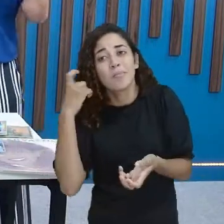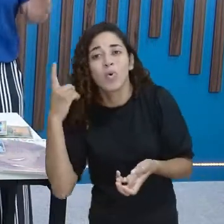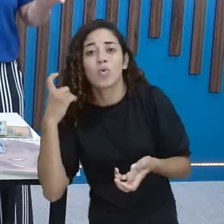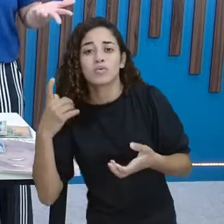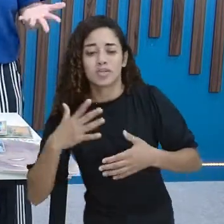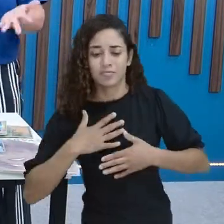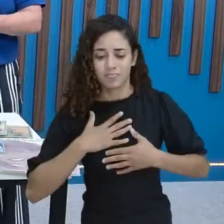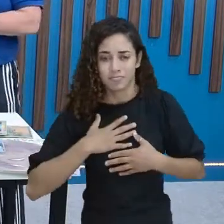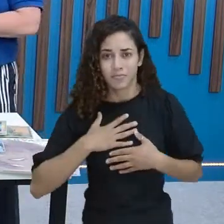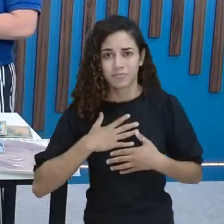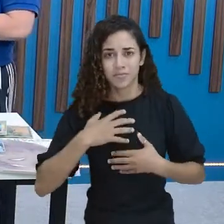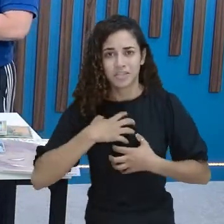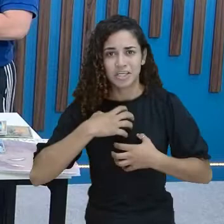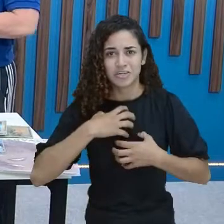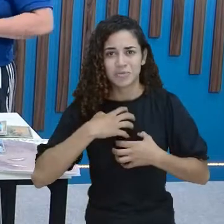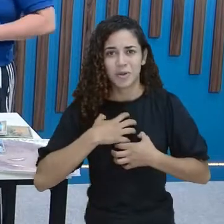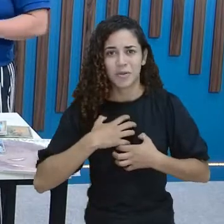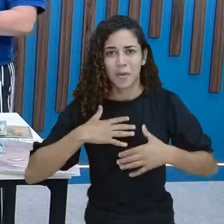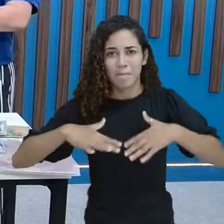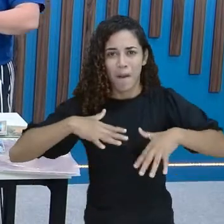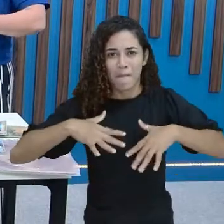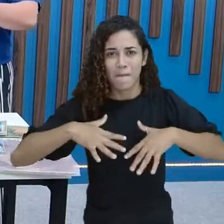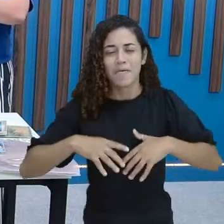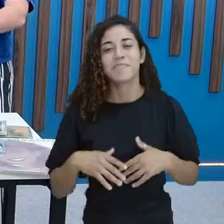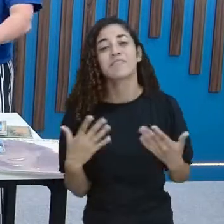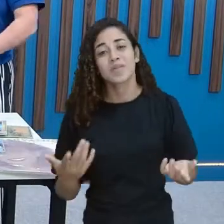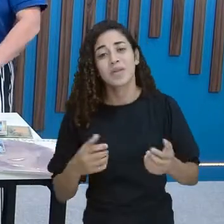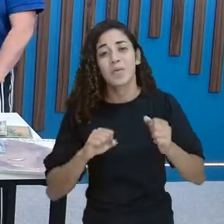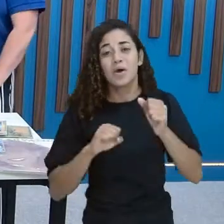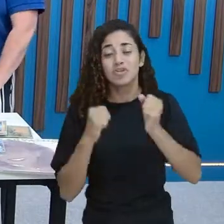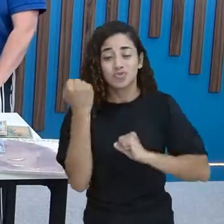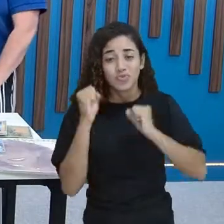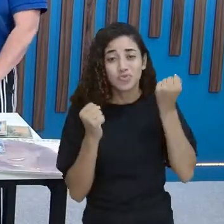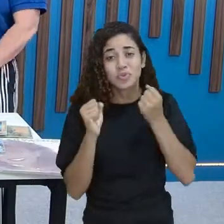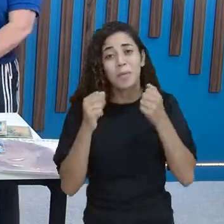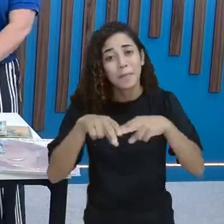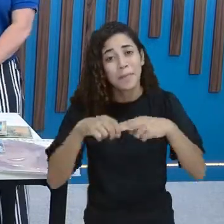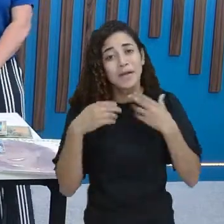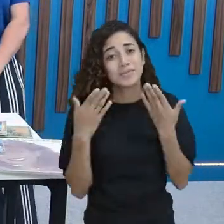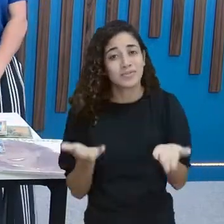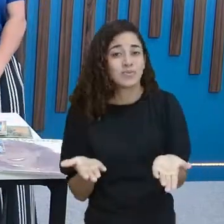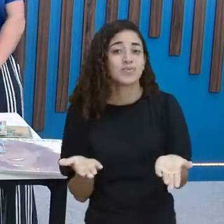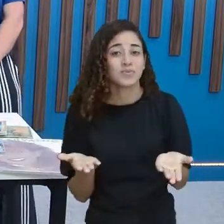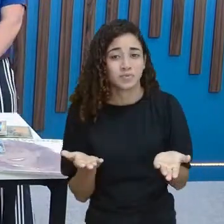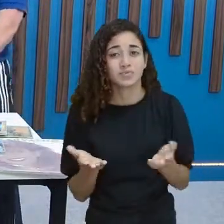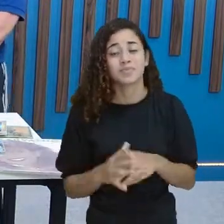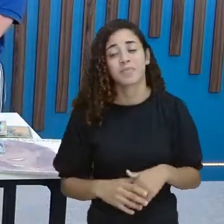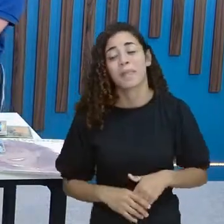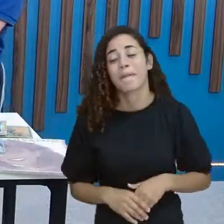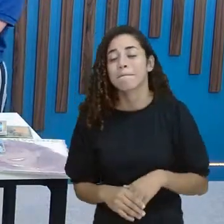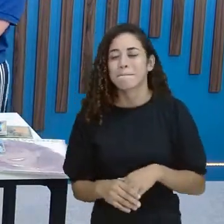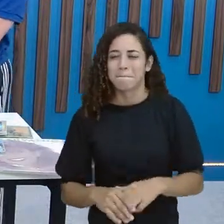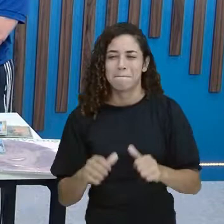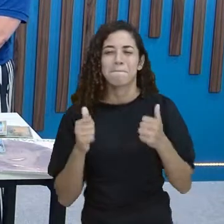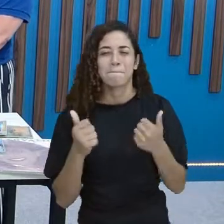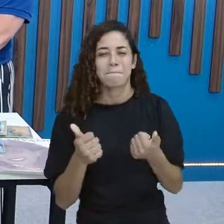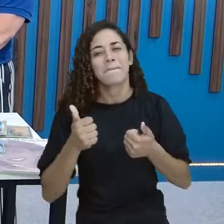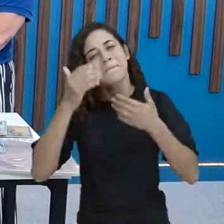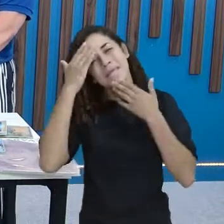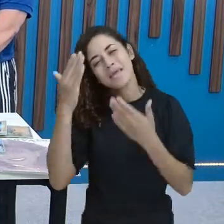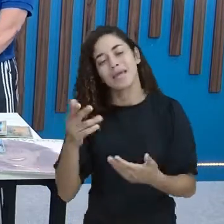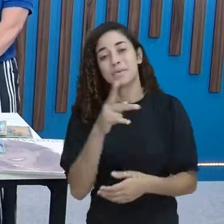Querem fazer festa E essa indústria Está aí para servir A essa necessidade Para melhor servir Excelente Obrigada